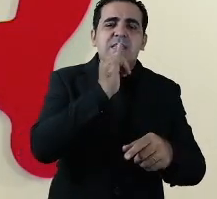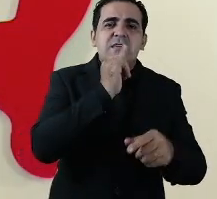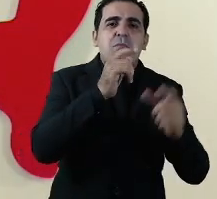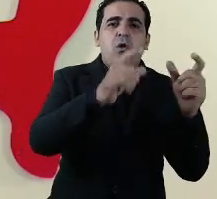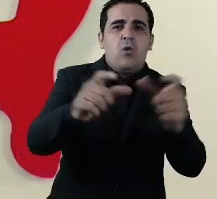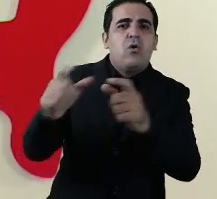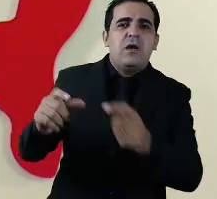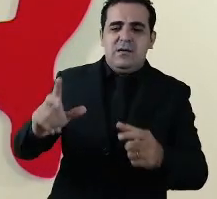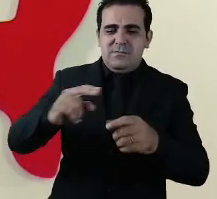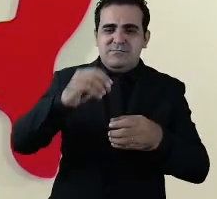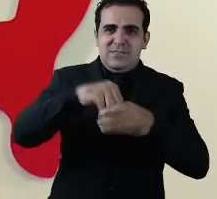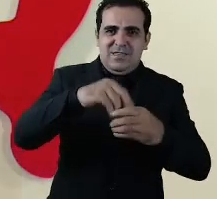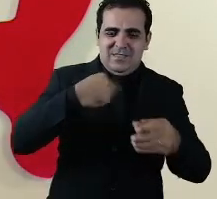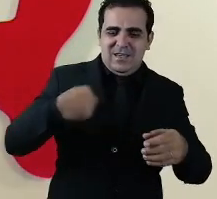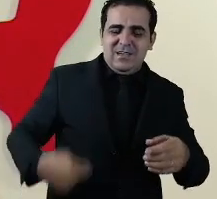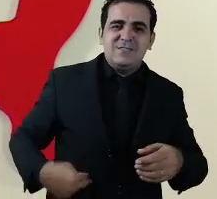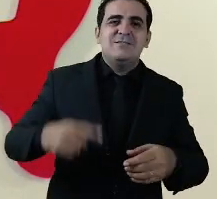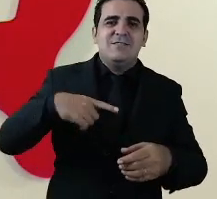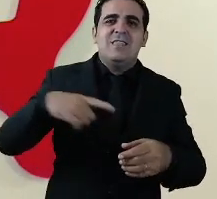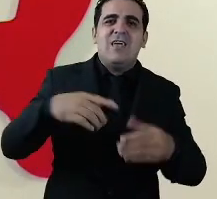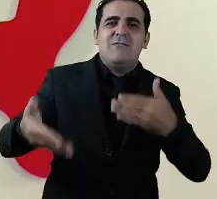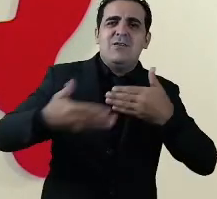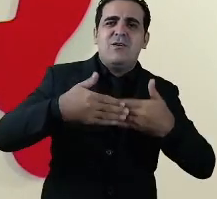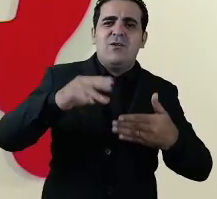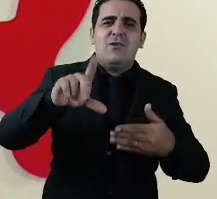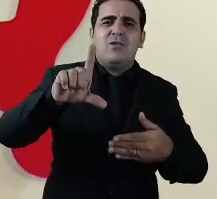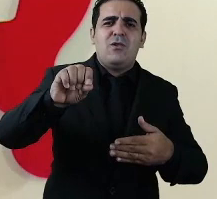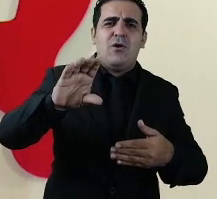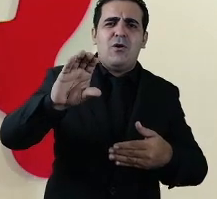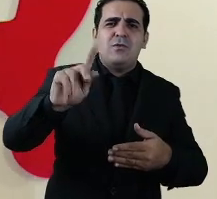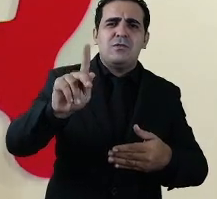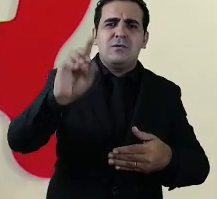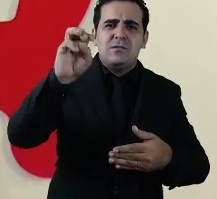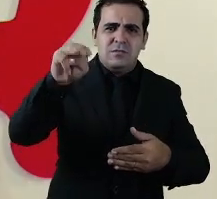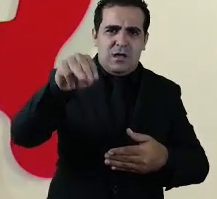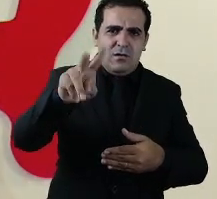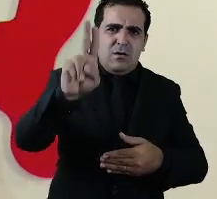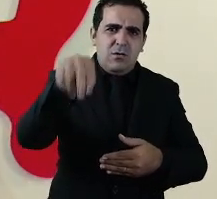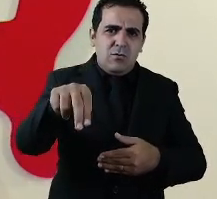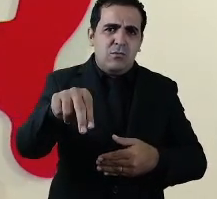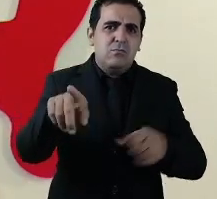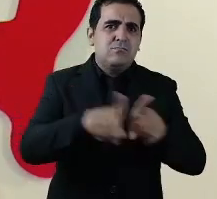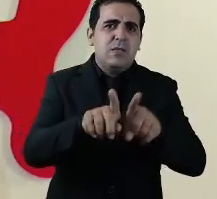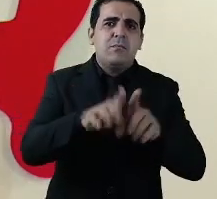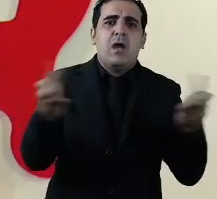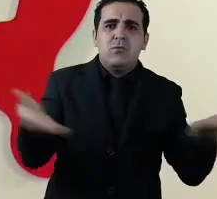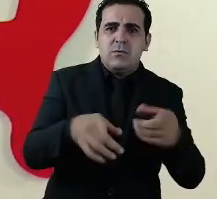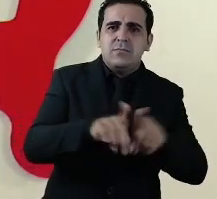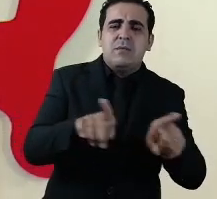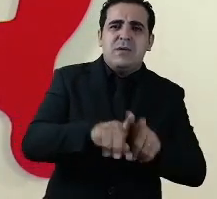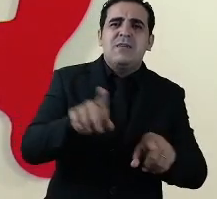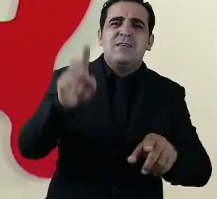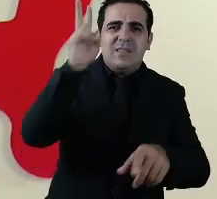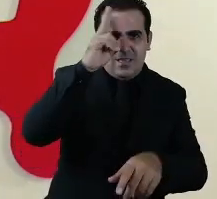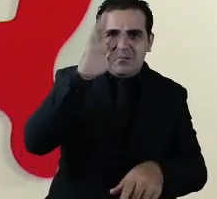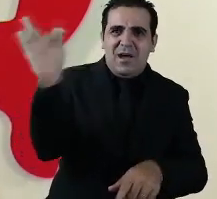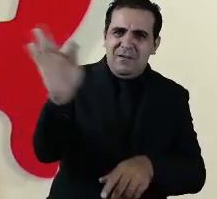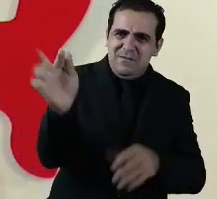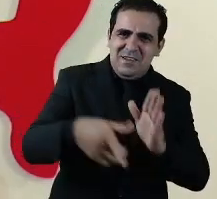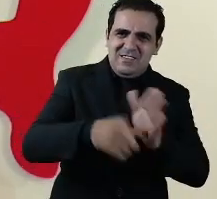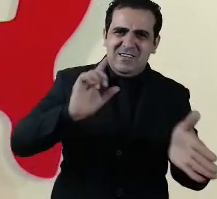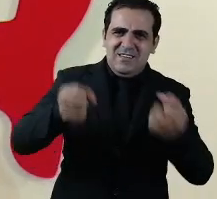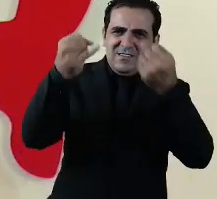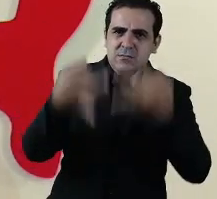regiões da China mencionei há pouco o caso da França que abriu escolas e voltou atrás exatamente porque houve